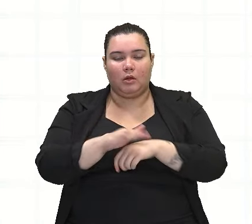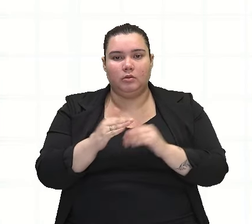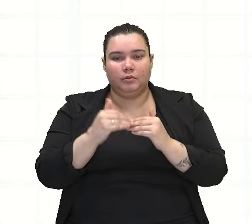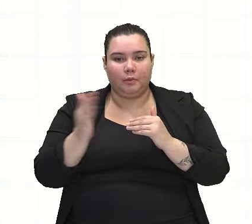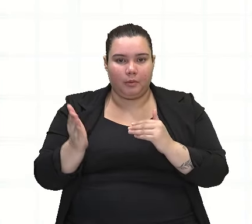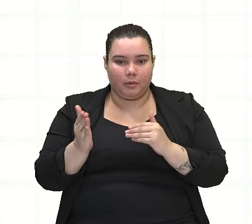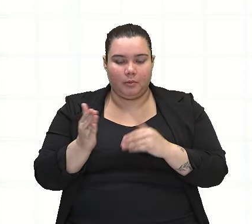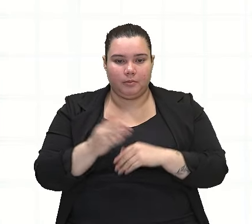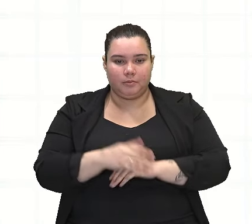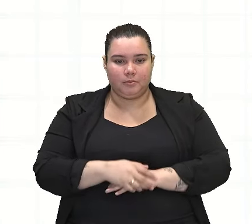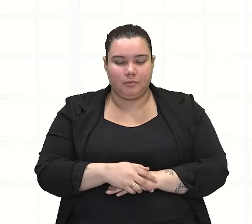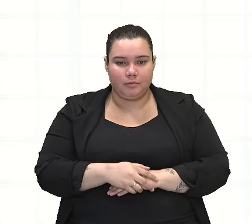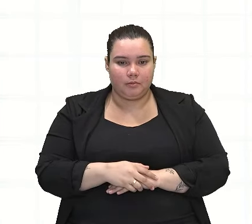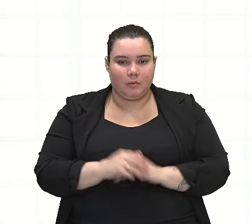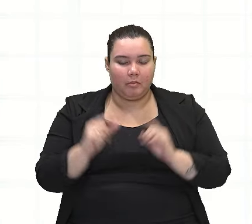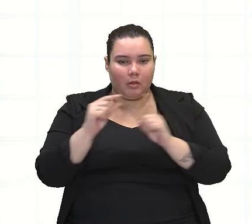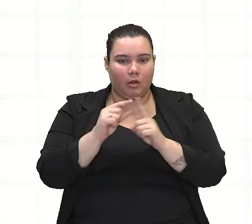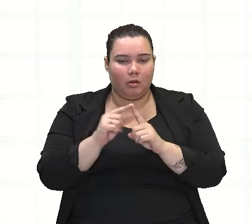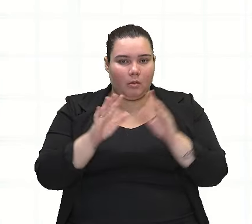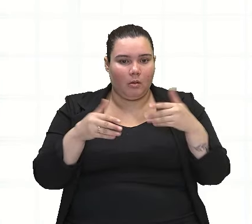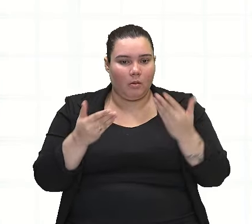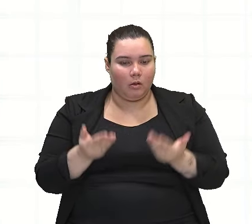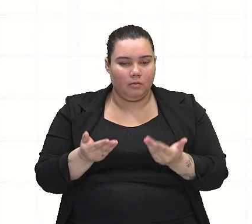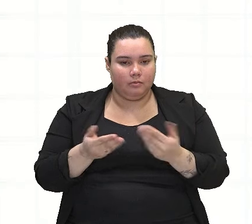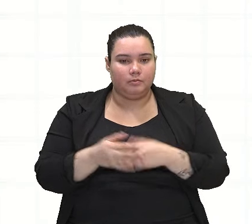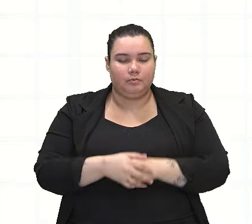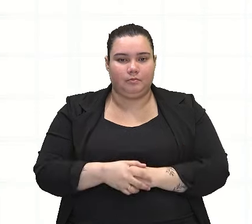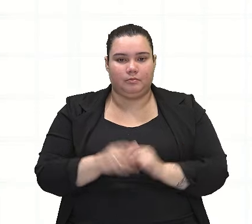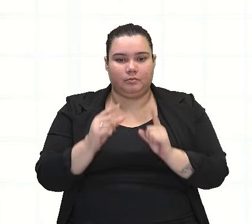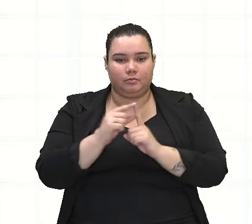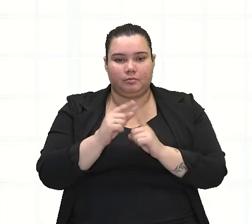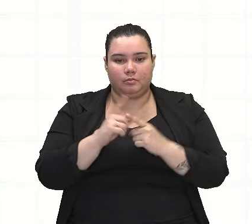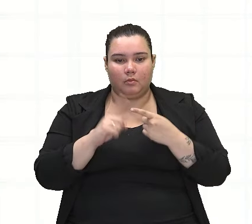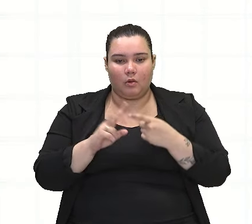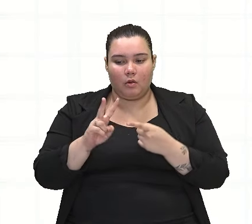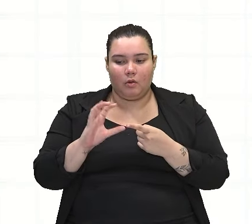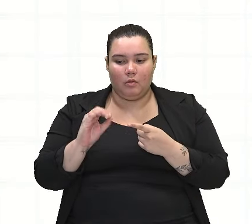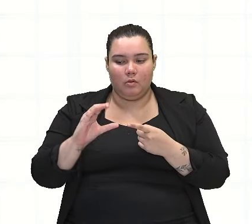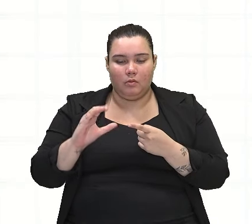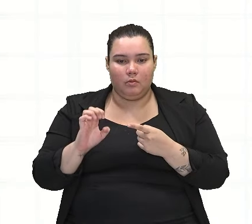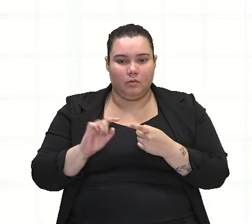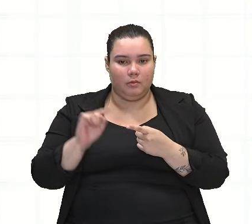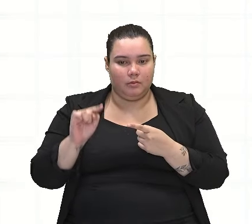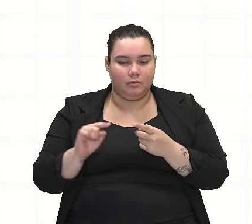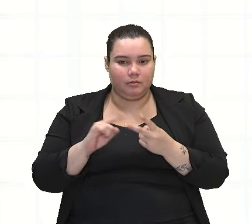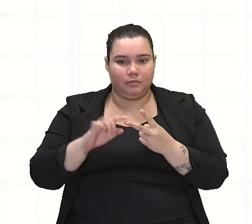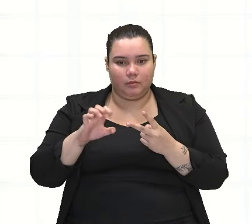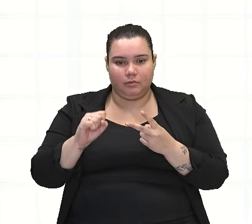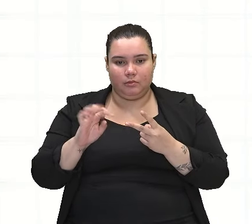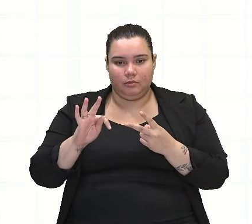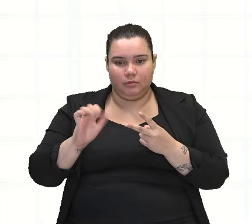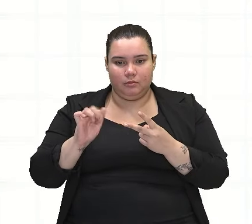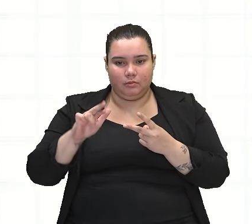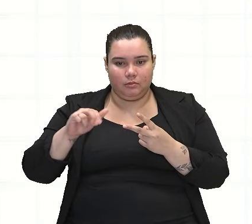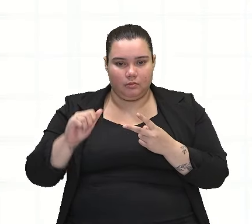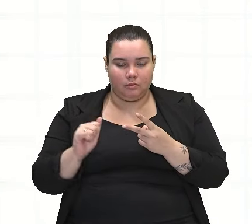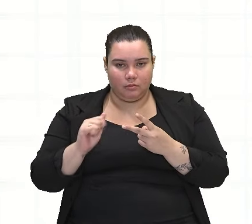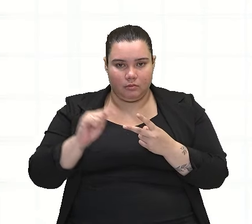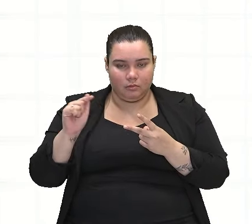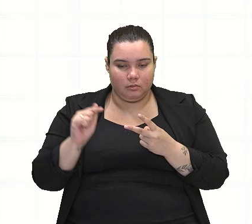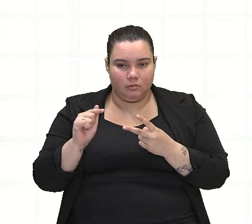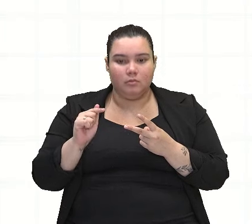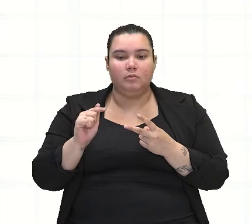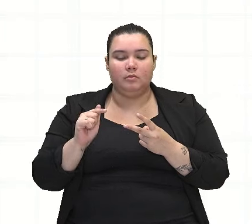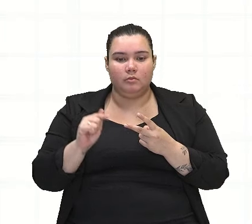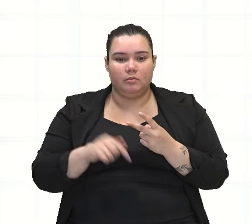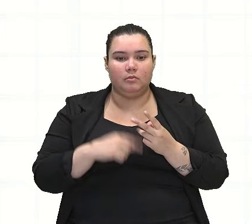que foram omitidas. Olha só. Se você chegar depois das três, a casa estará fechada, a mala estará